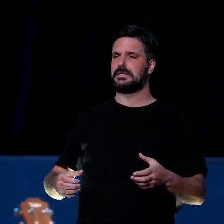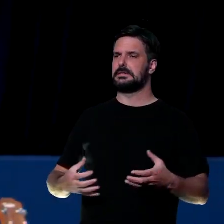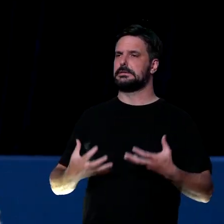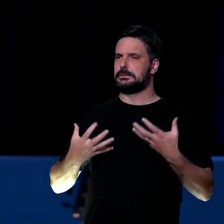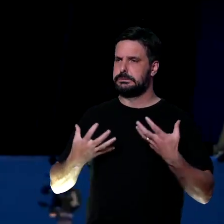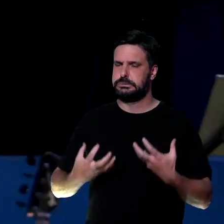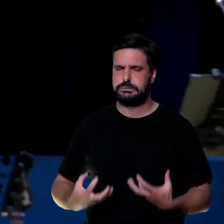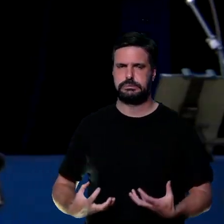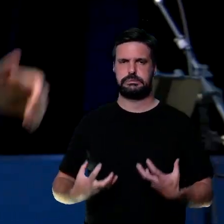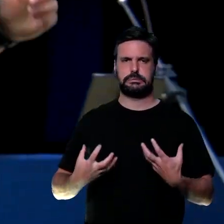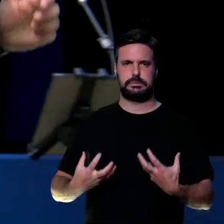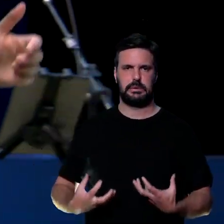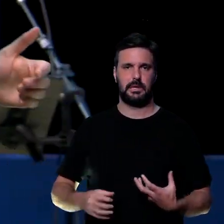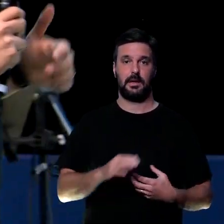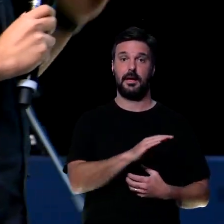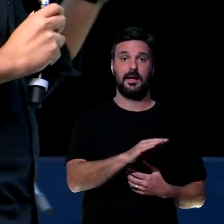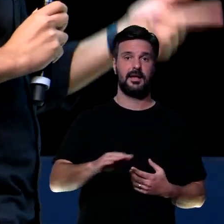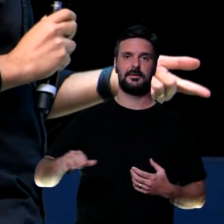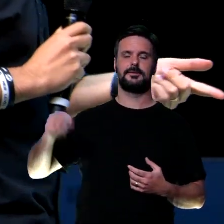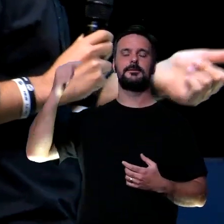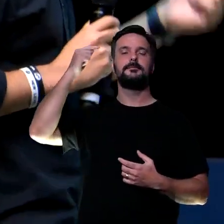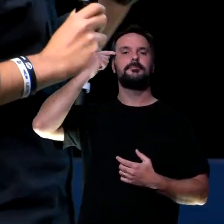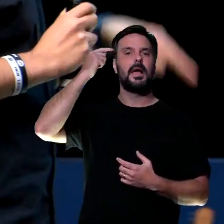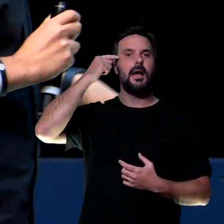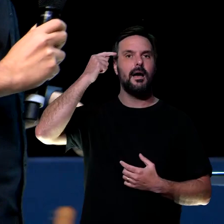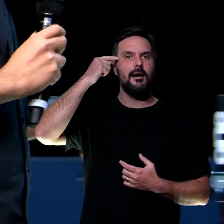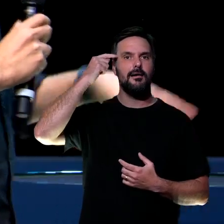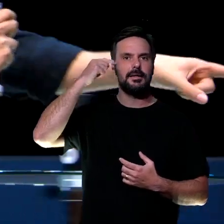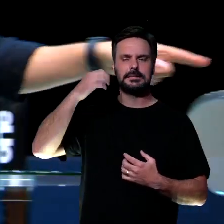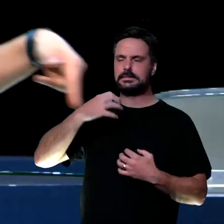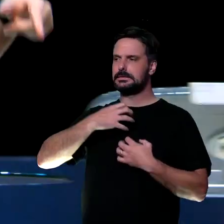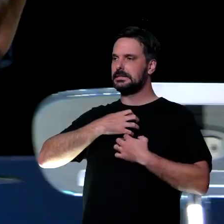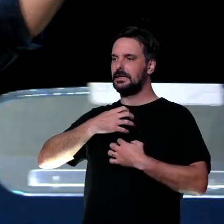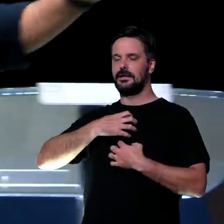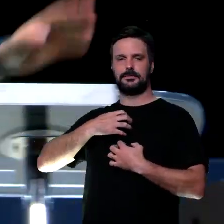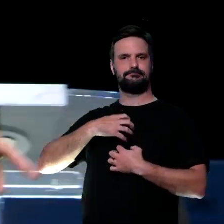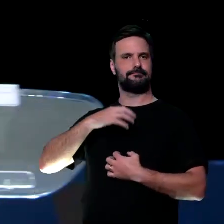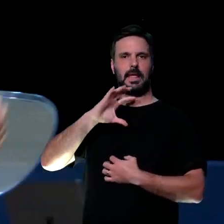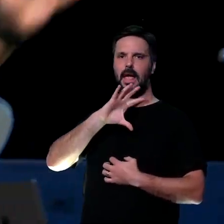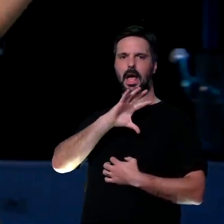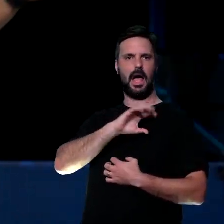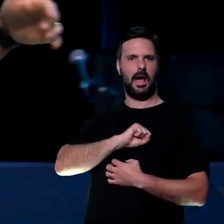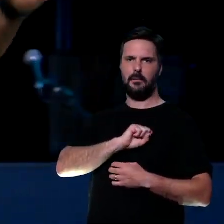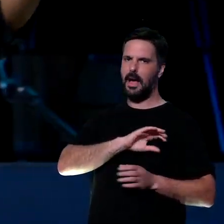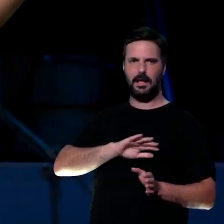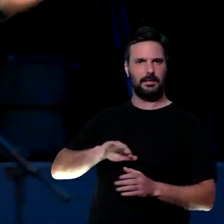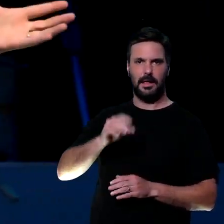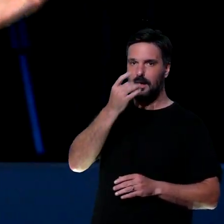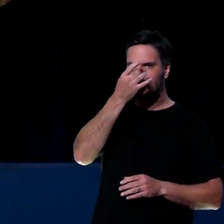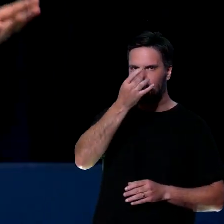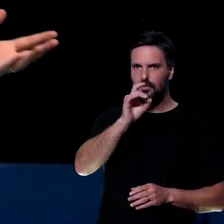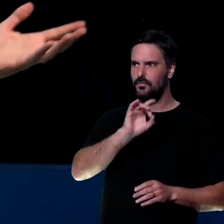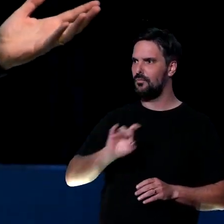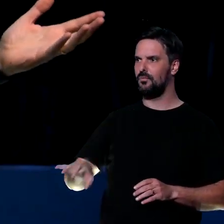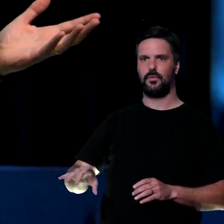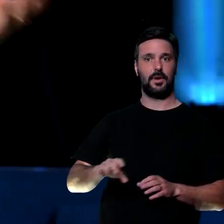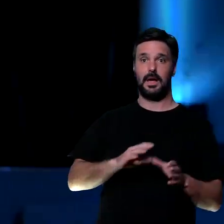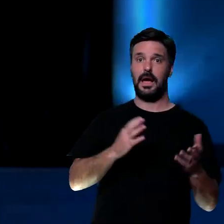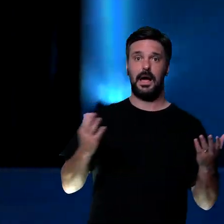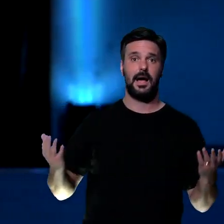pensamento para aquele menino. O pensamento ficou na cabeça e trouxe um sentimento. Eu não sou amado, eu sou sem graça, meu pai não gosta de mim.